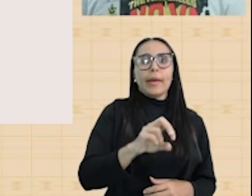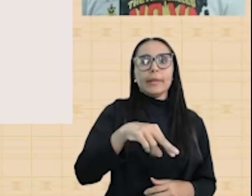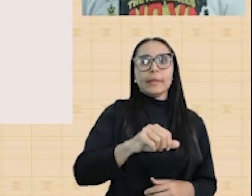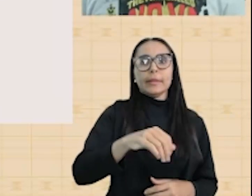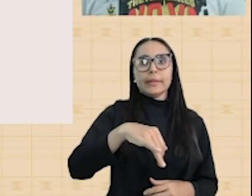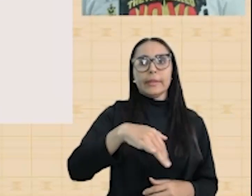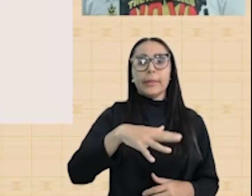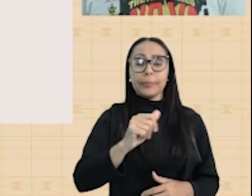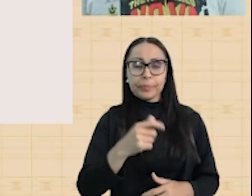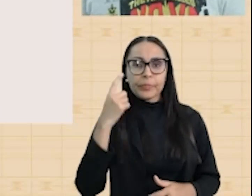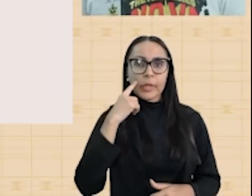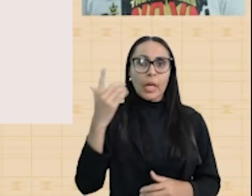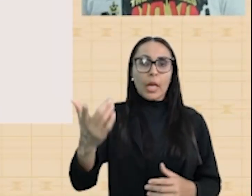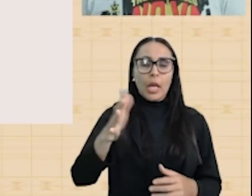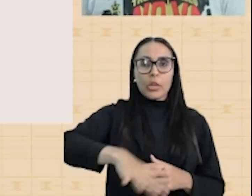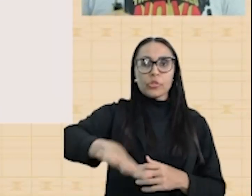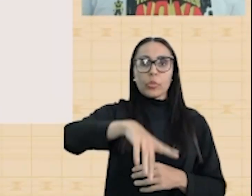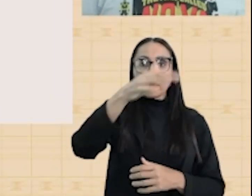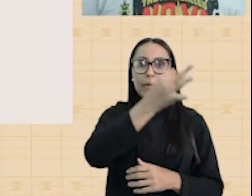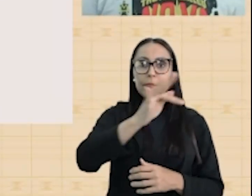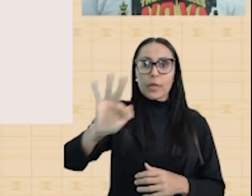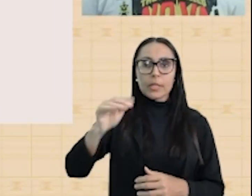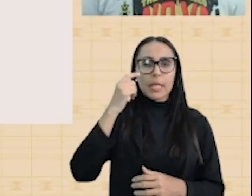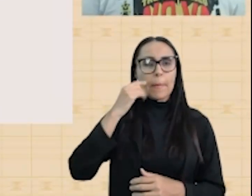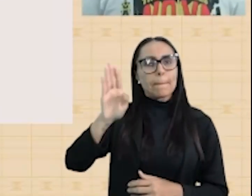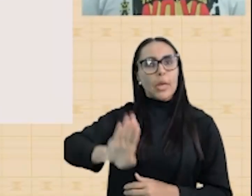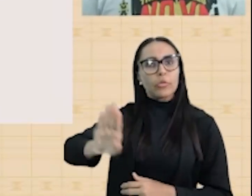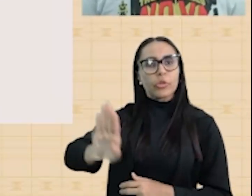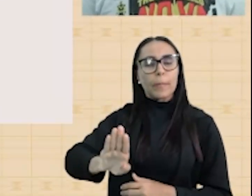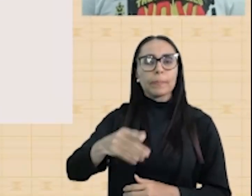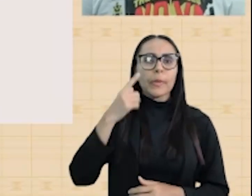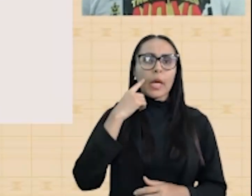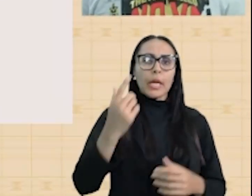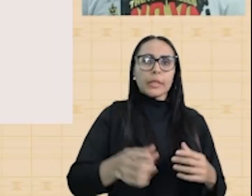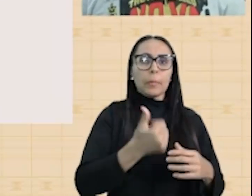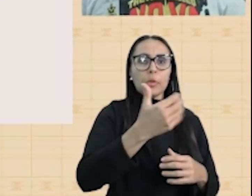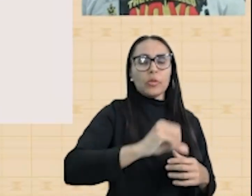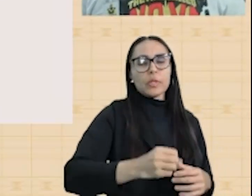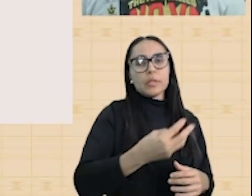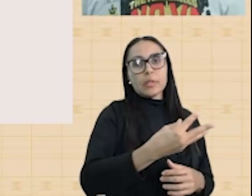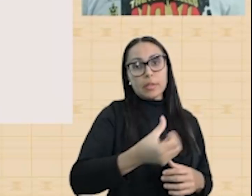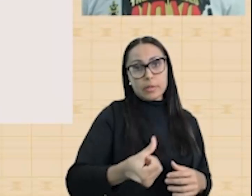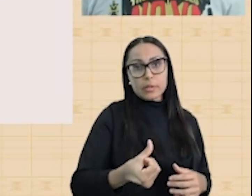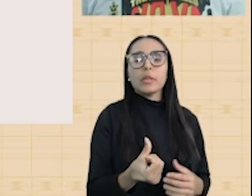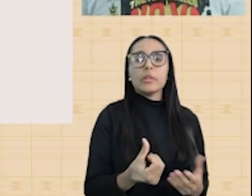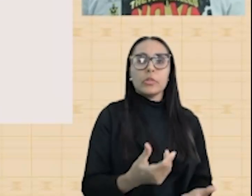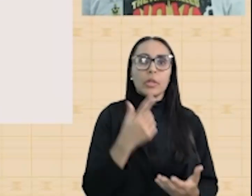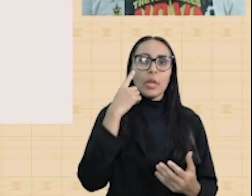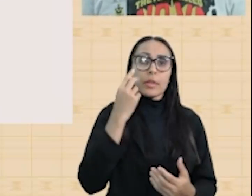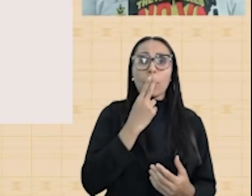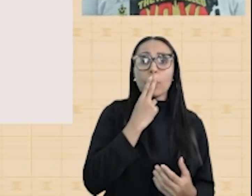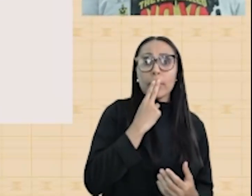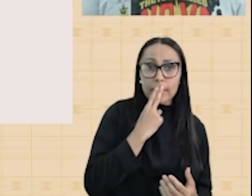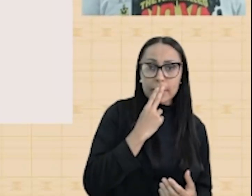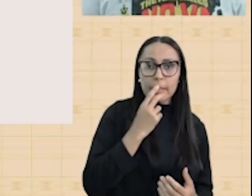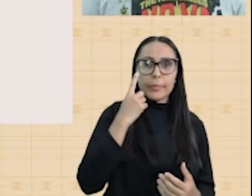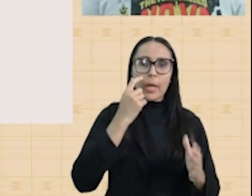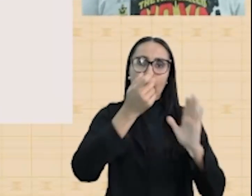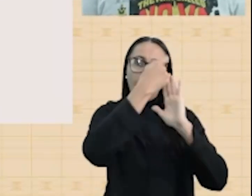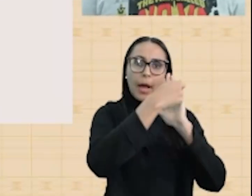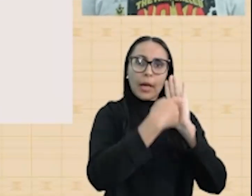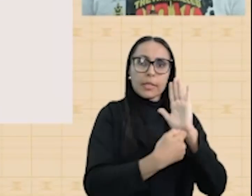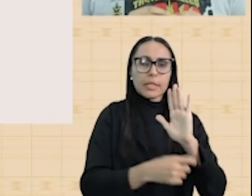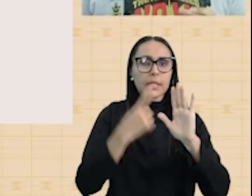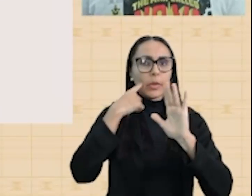região fronteiriça da França e da Bélgica. Ainda em 1936, Hitler assina o